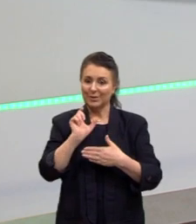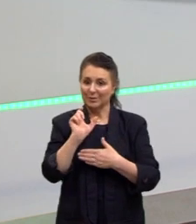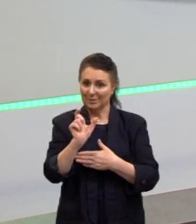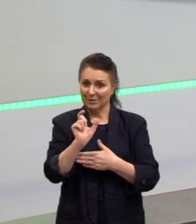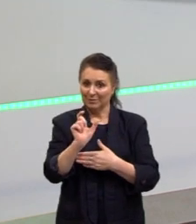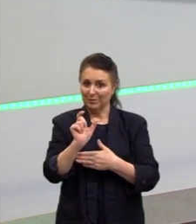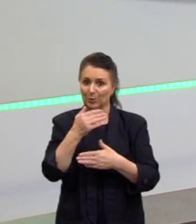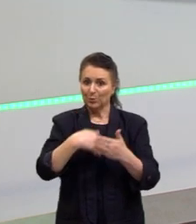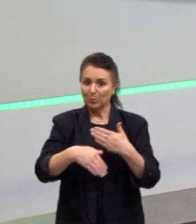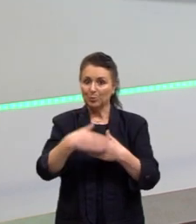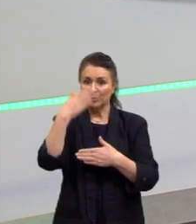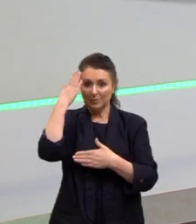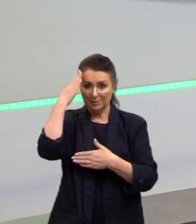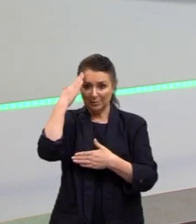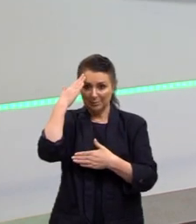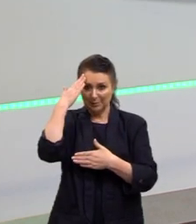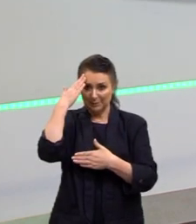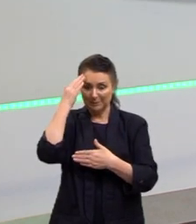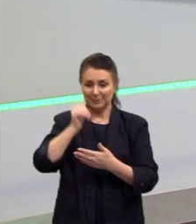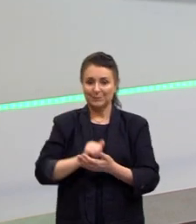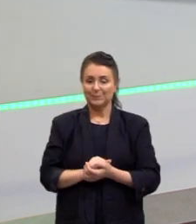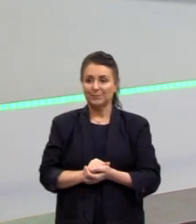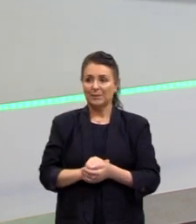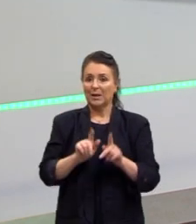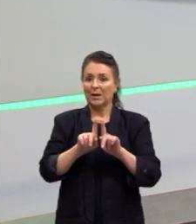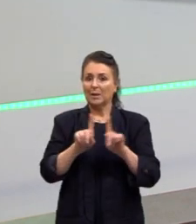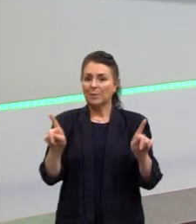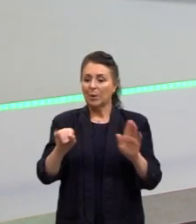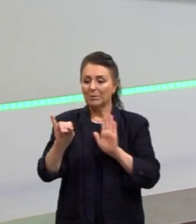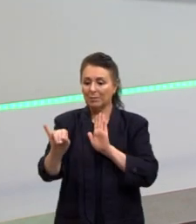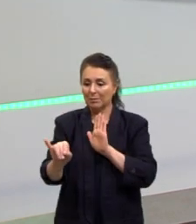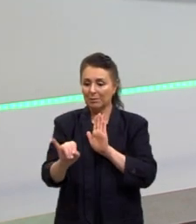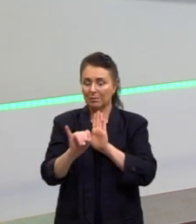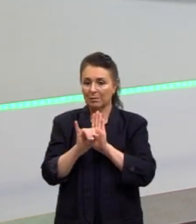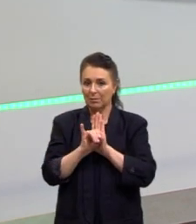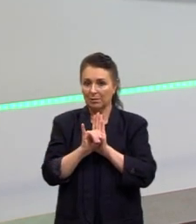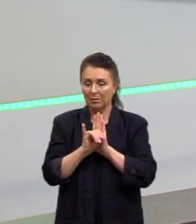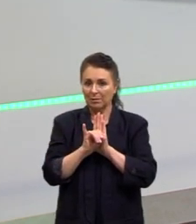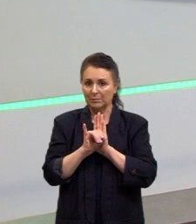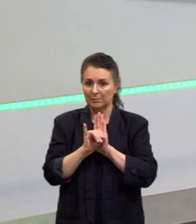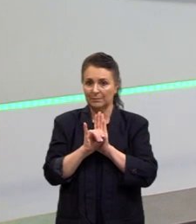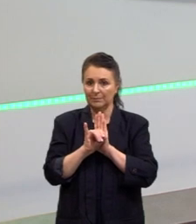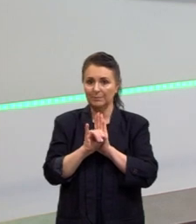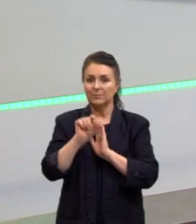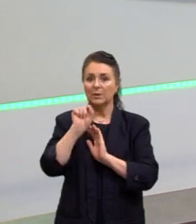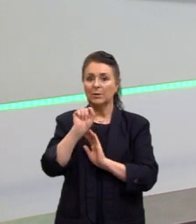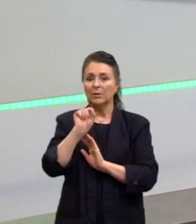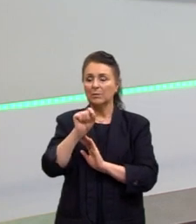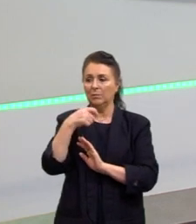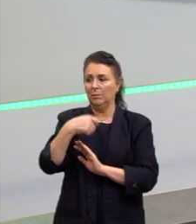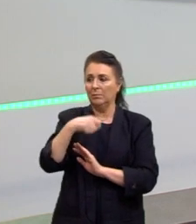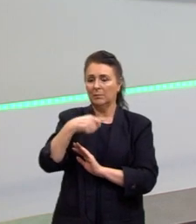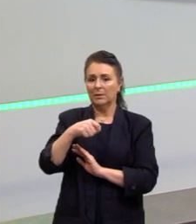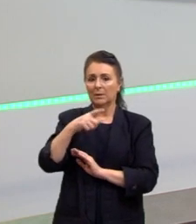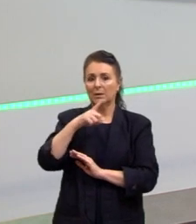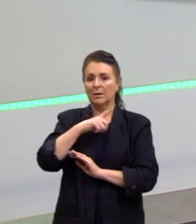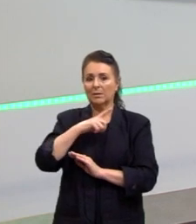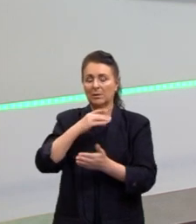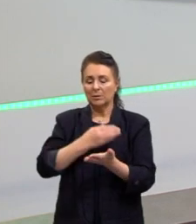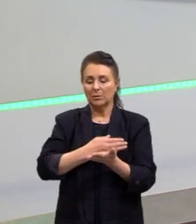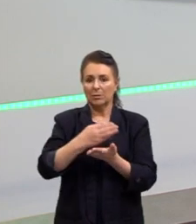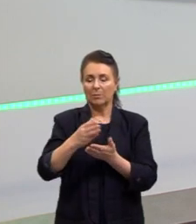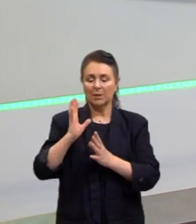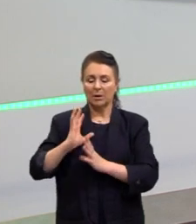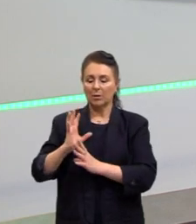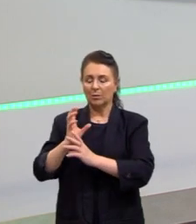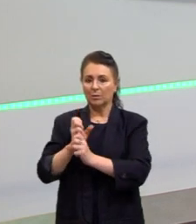a eles, né? Só que para a gente identificar pelos autos aqui o que precisa para a gente começar essa conclusão.